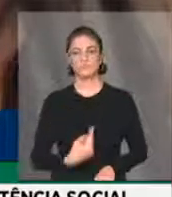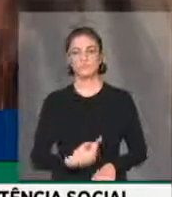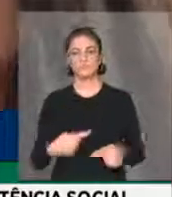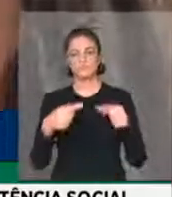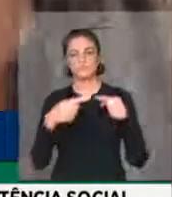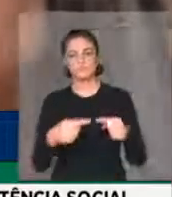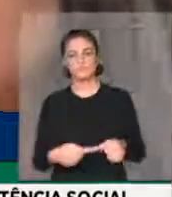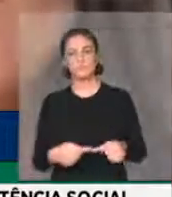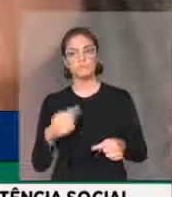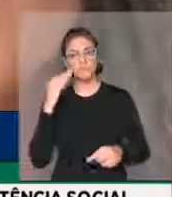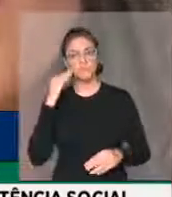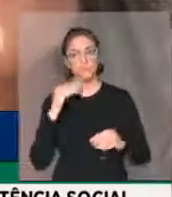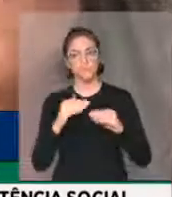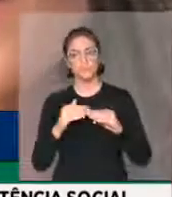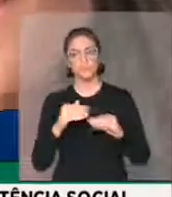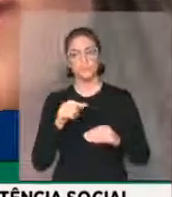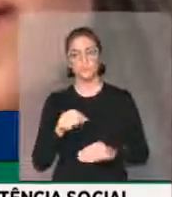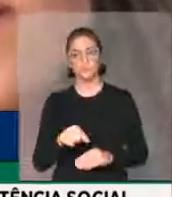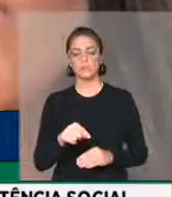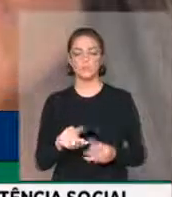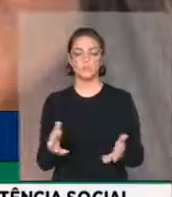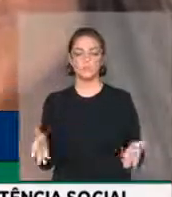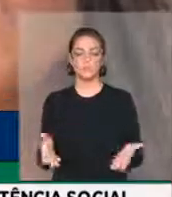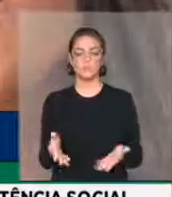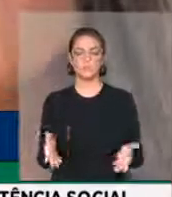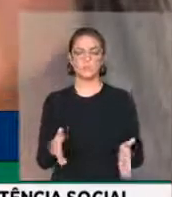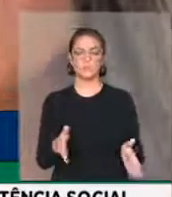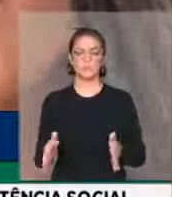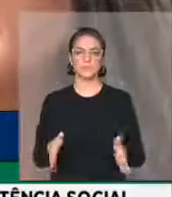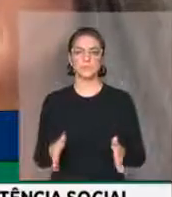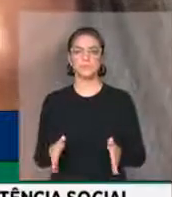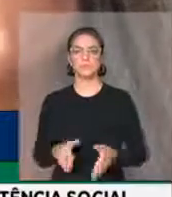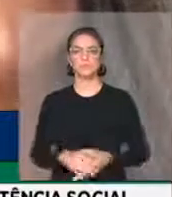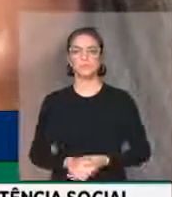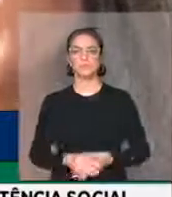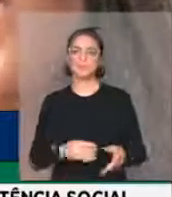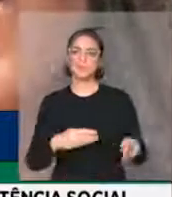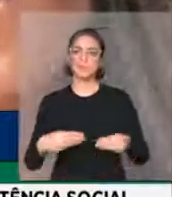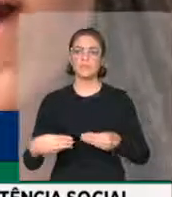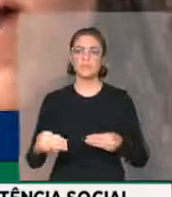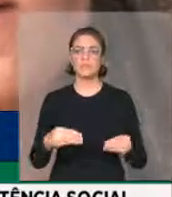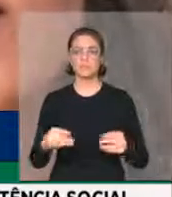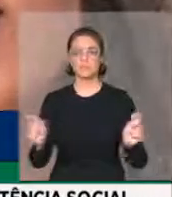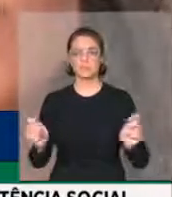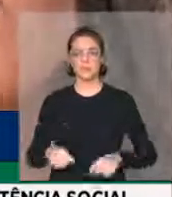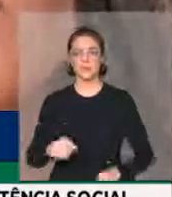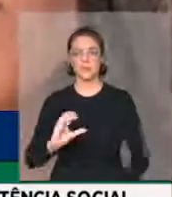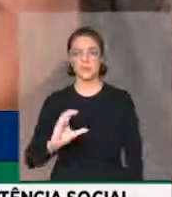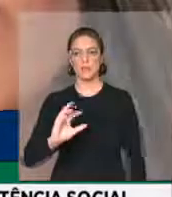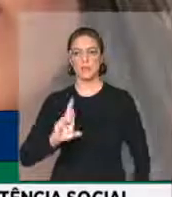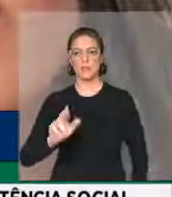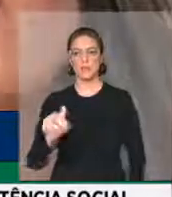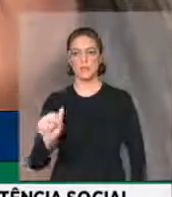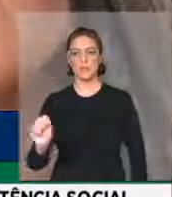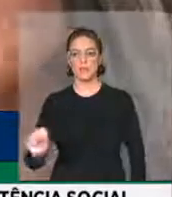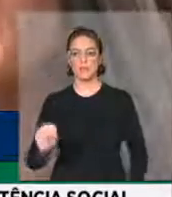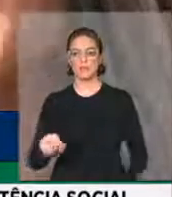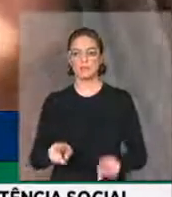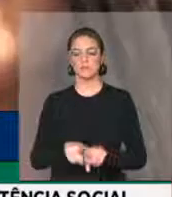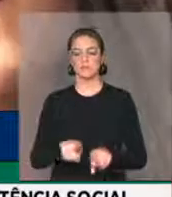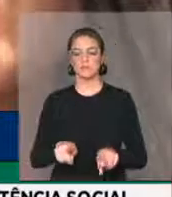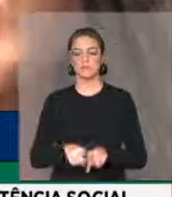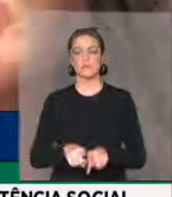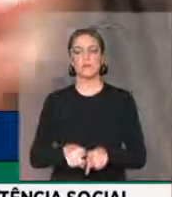examinados, pois com essa flexibilização, o Centro de Referência da Assistência Social, CRAS, e o Centro de Referência